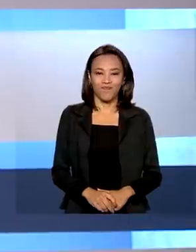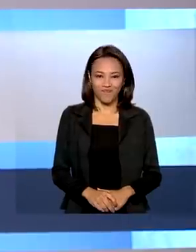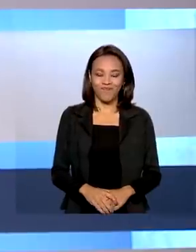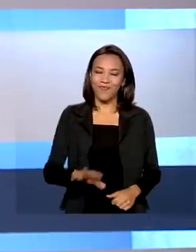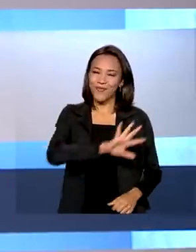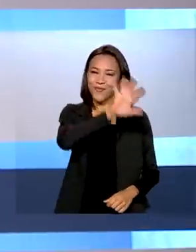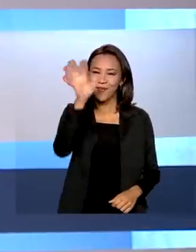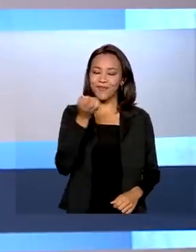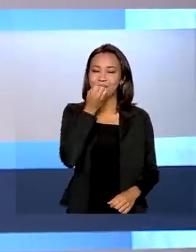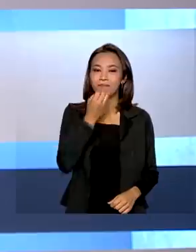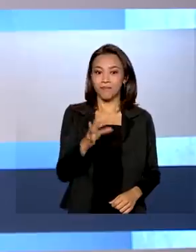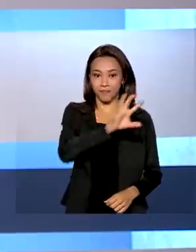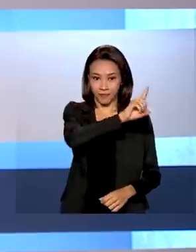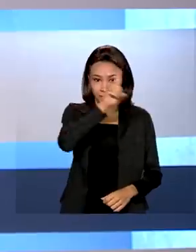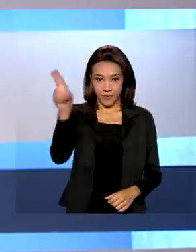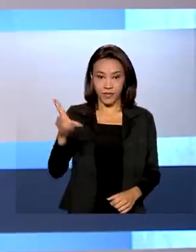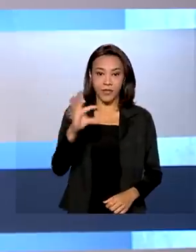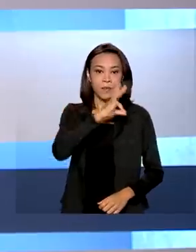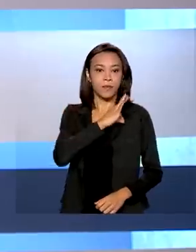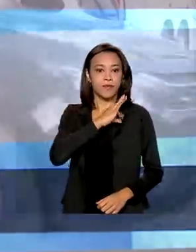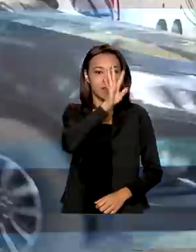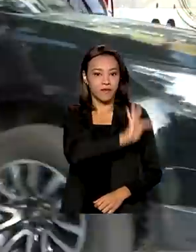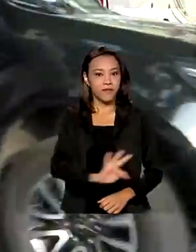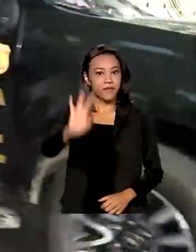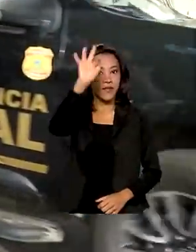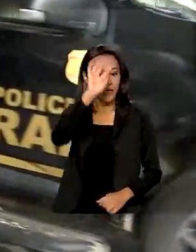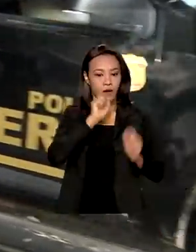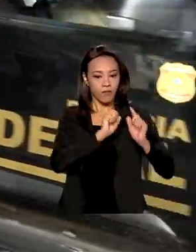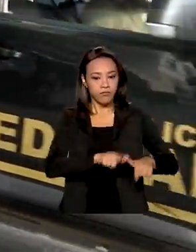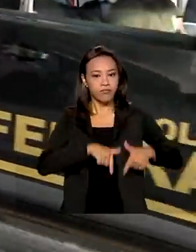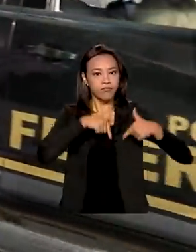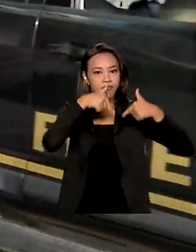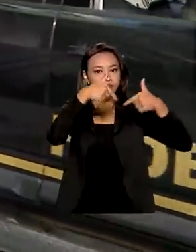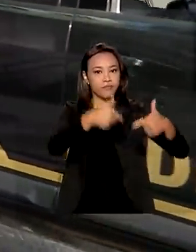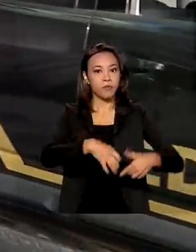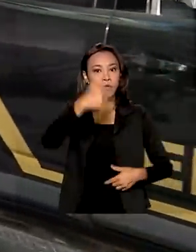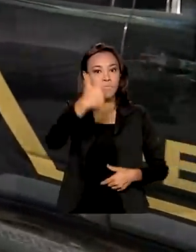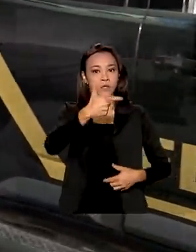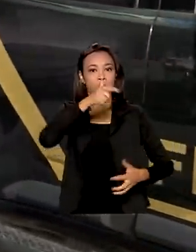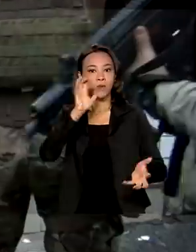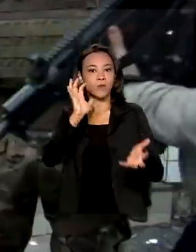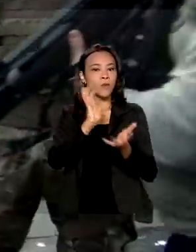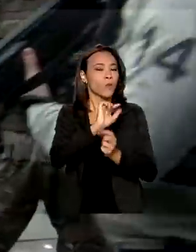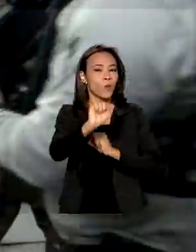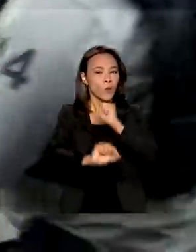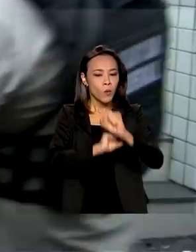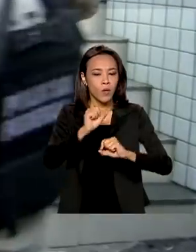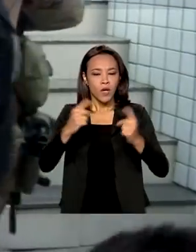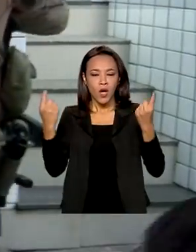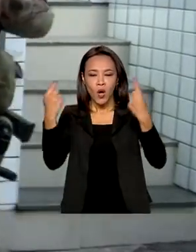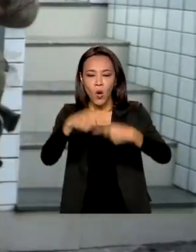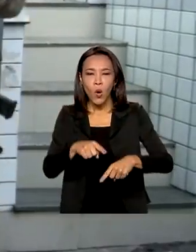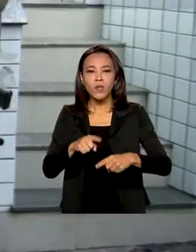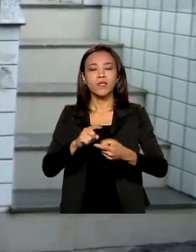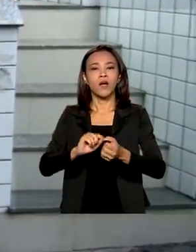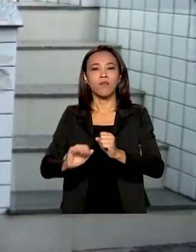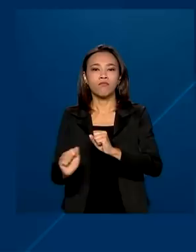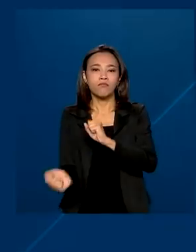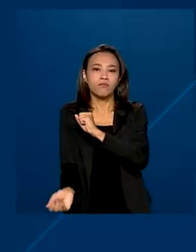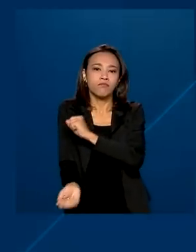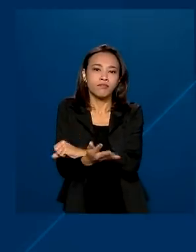Olá, bom dia! Polícia Federal realiza a segunda fase da operação contra golpes no pagamento do auxílio